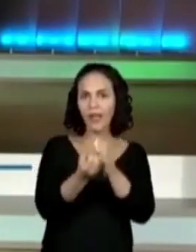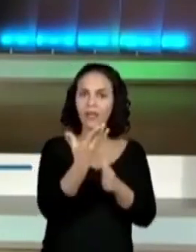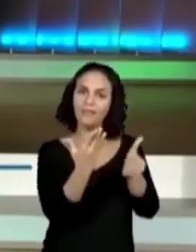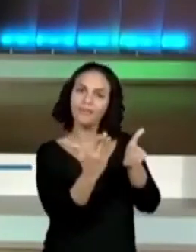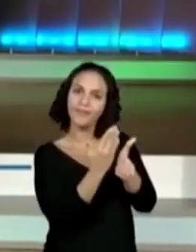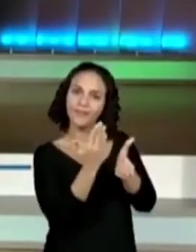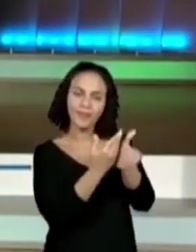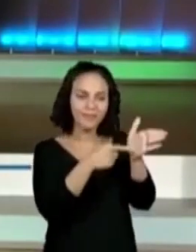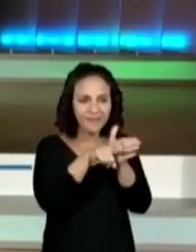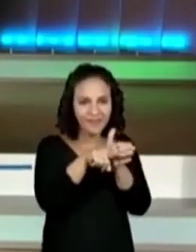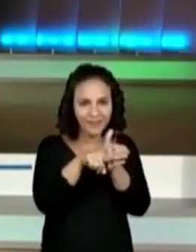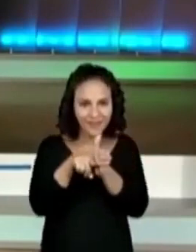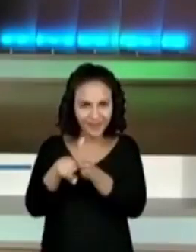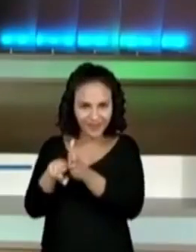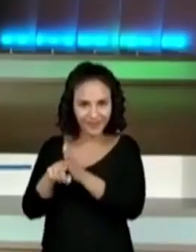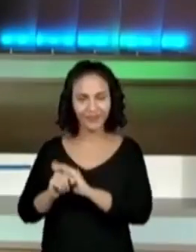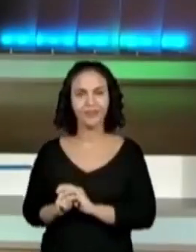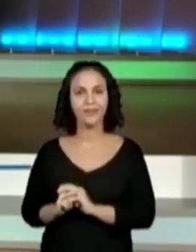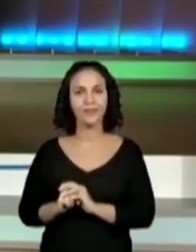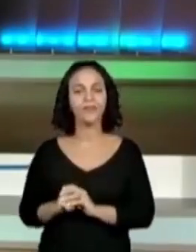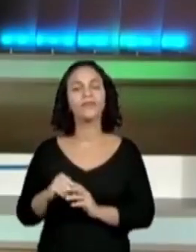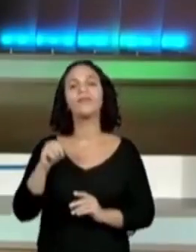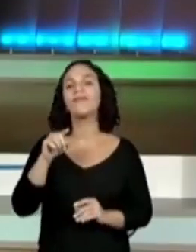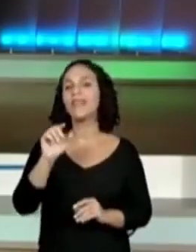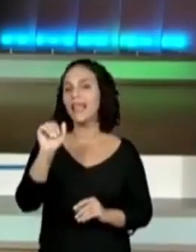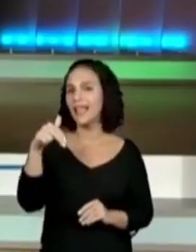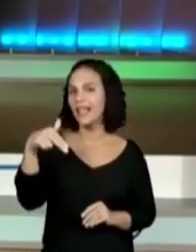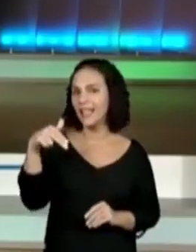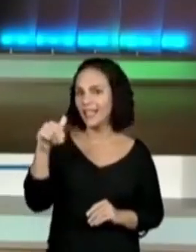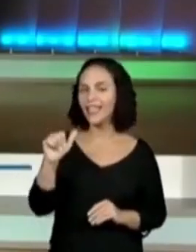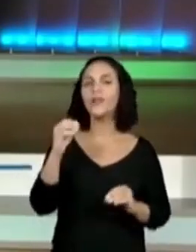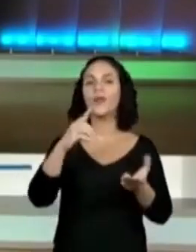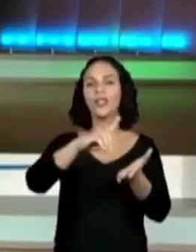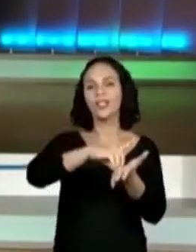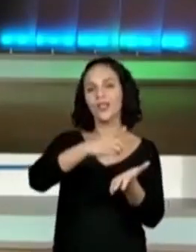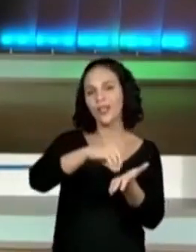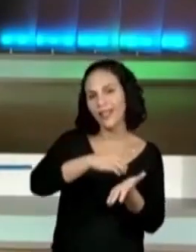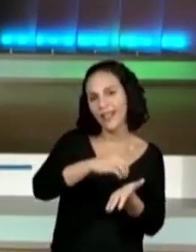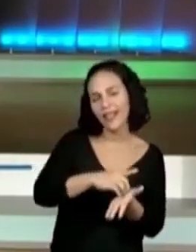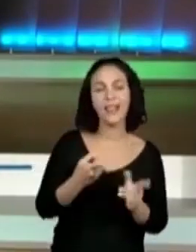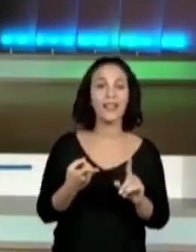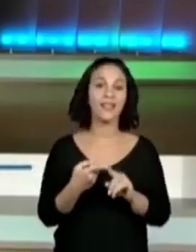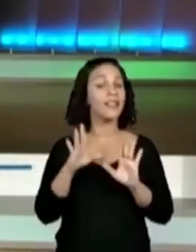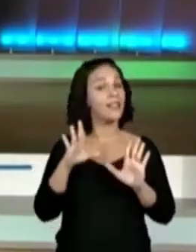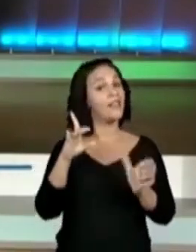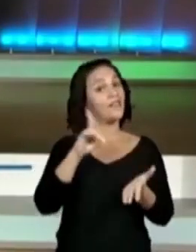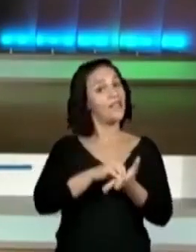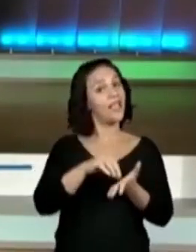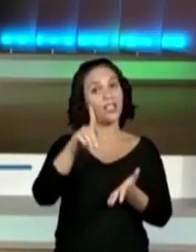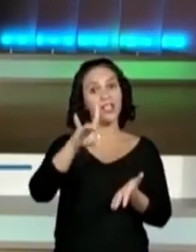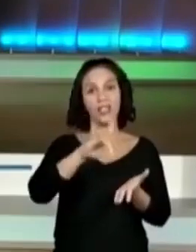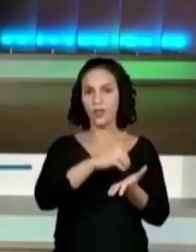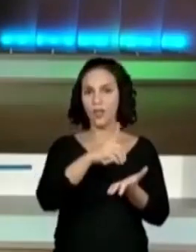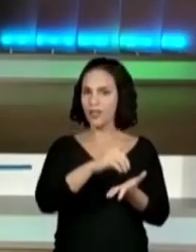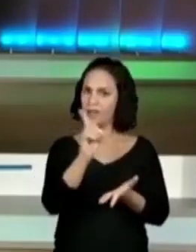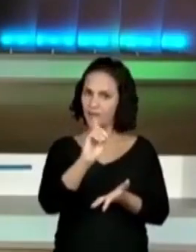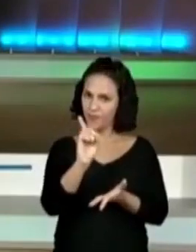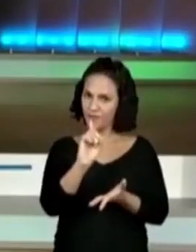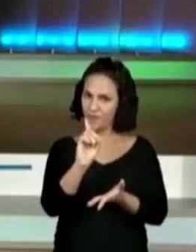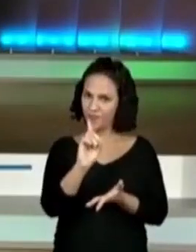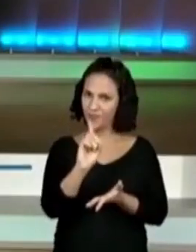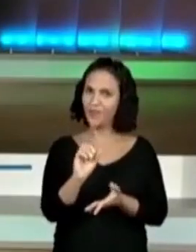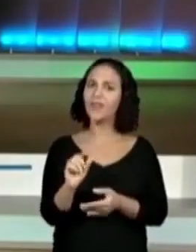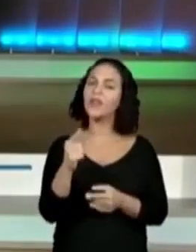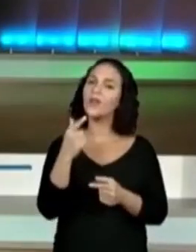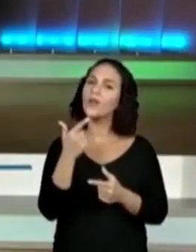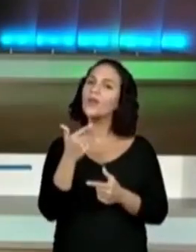enciclopédia. A Ana Pontes já colocou um dicionário. Na verdade, nós não montaremos um dicionário, nós teremos uma coisa